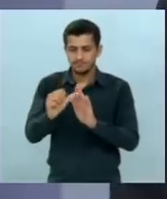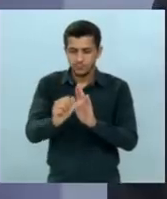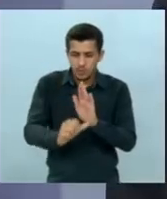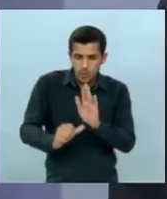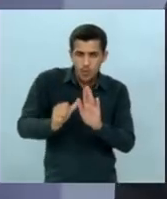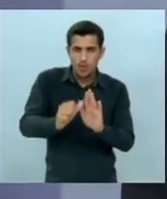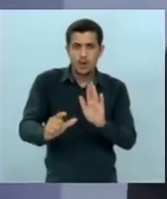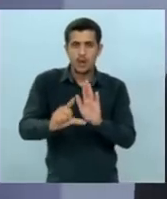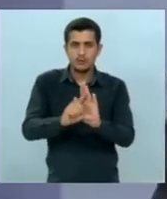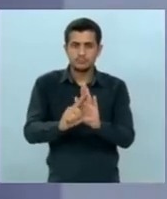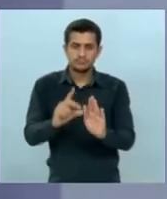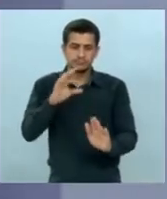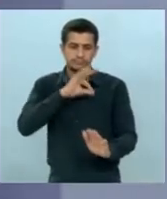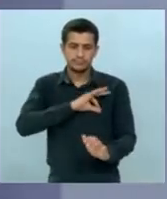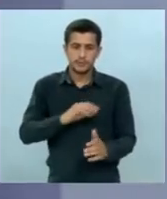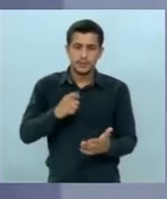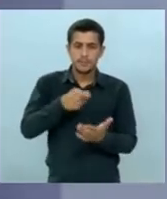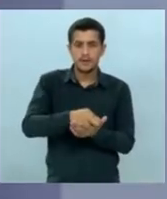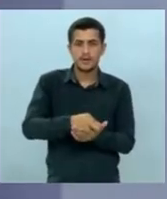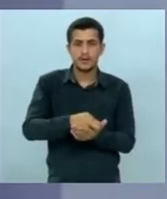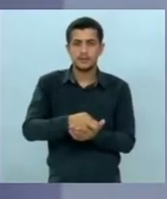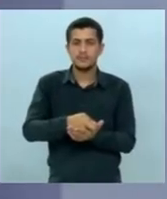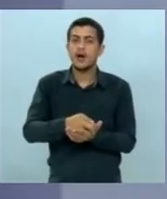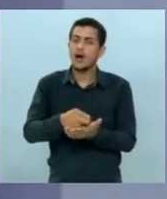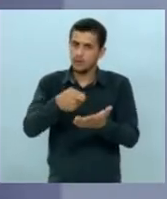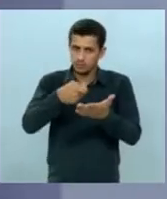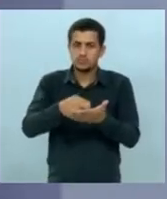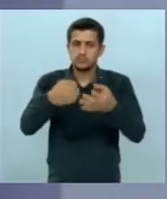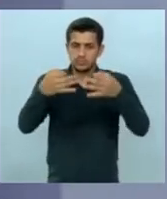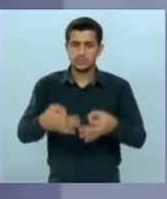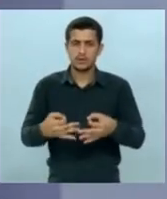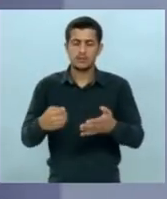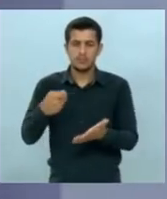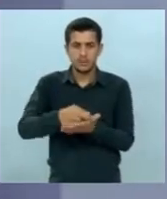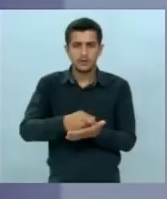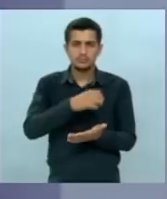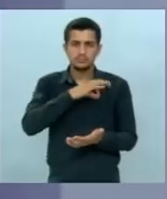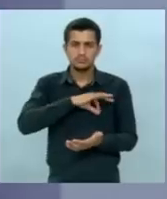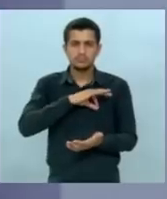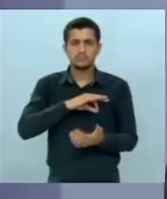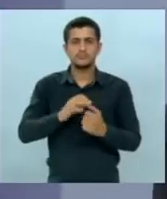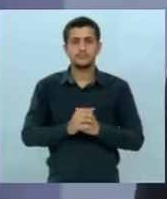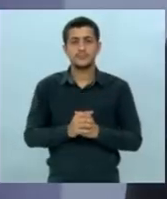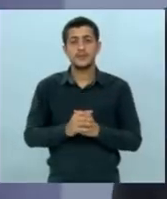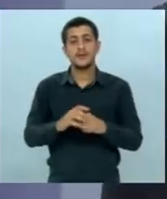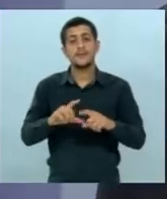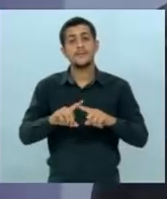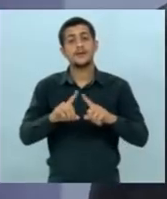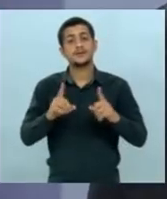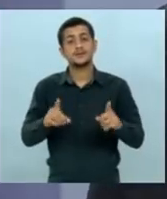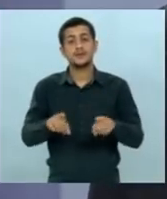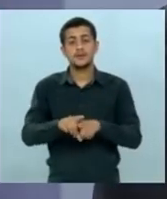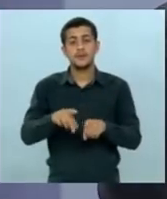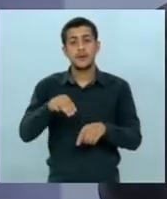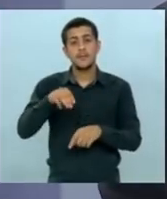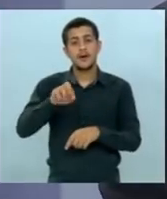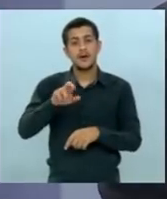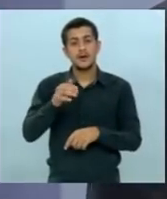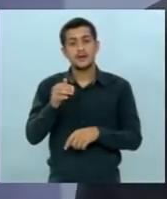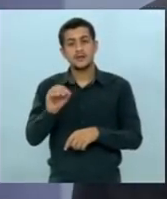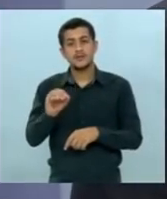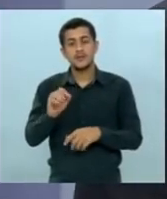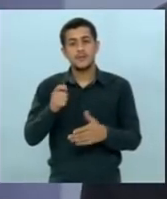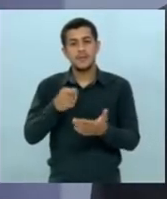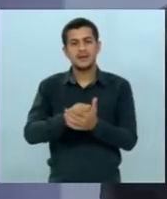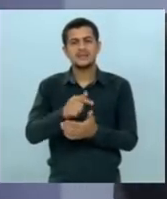melhor salário do Brasil e cumprir a lei que não foi cumprida no governo anterior e mais do que isso o Maranhão já te disse só paga